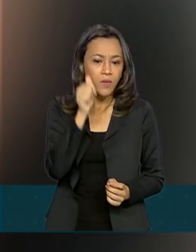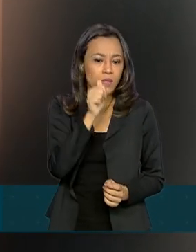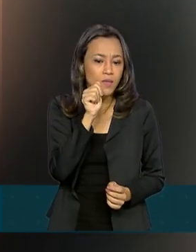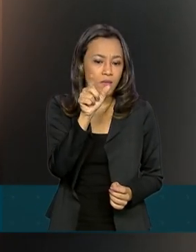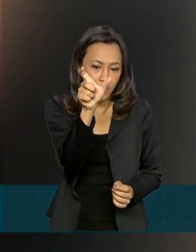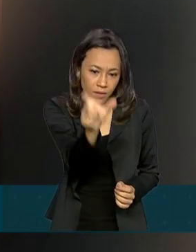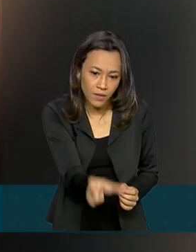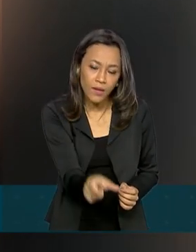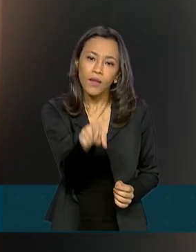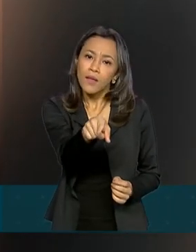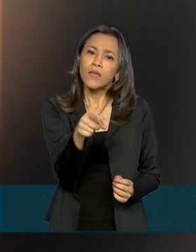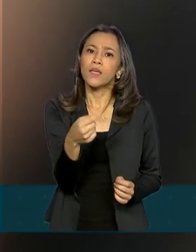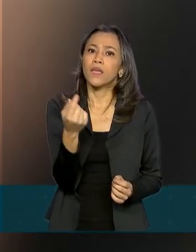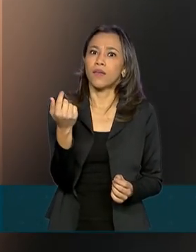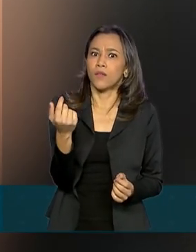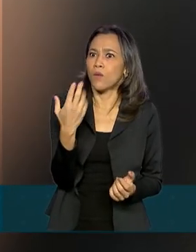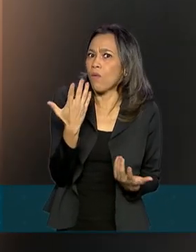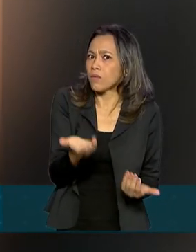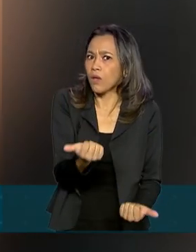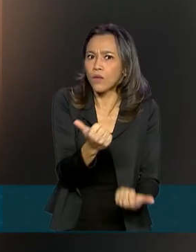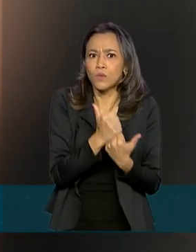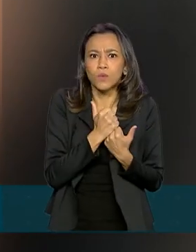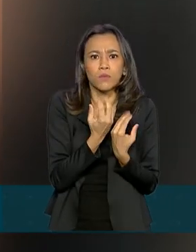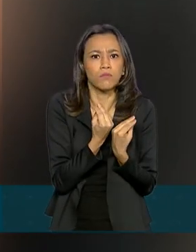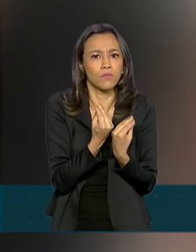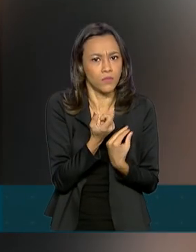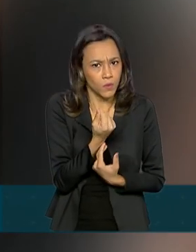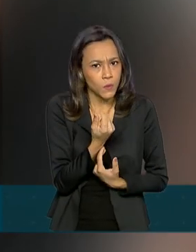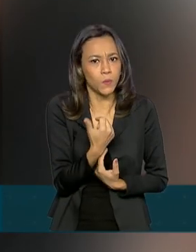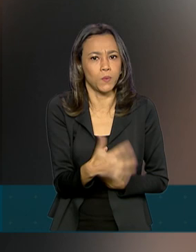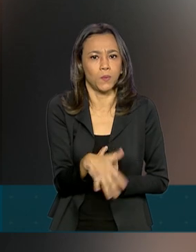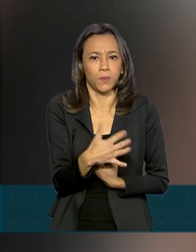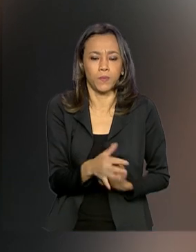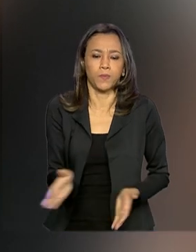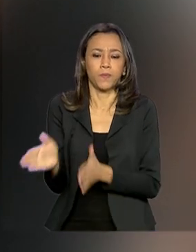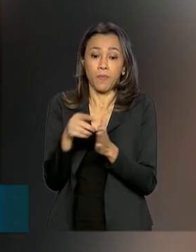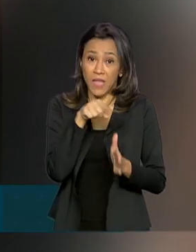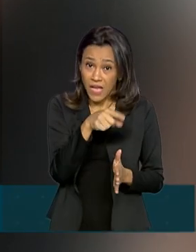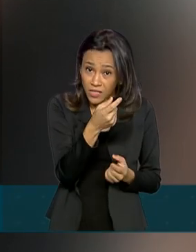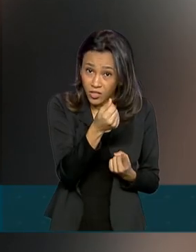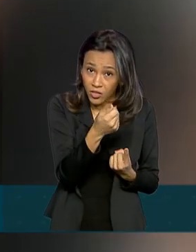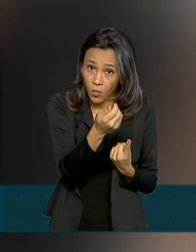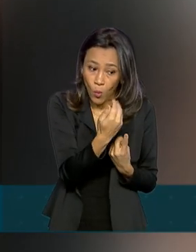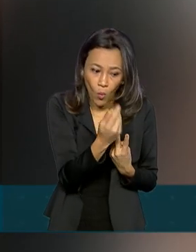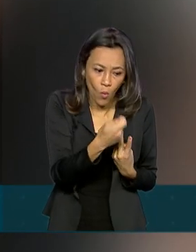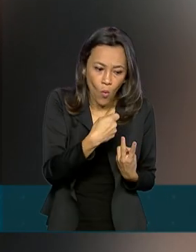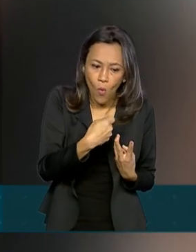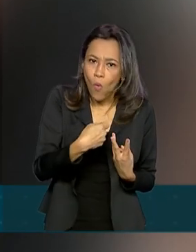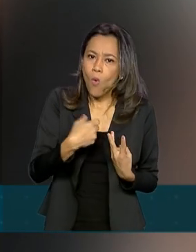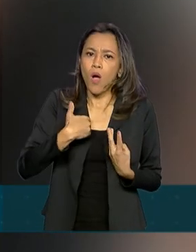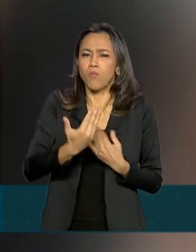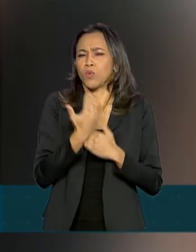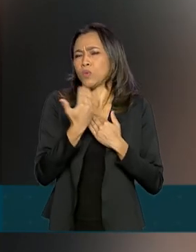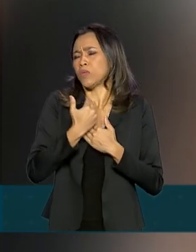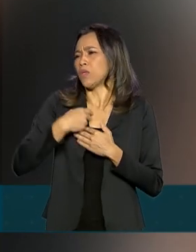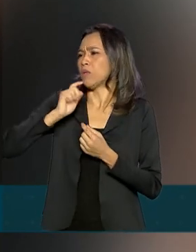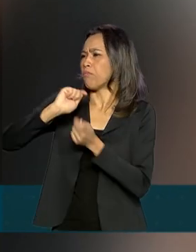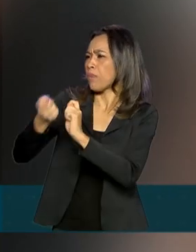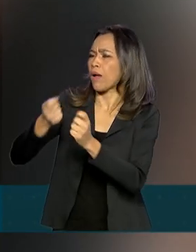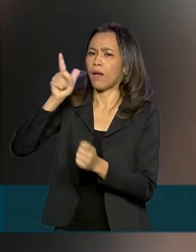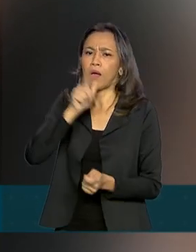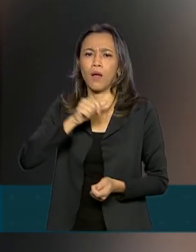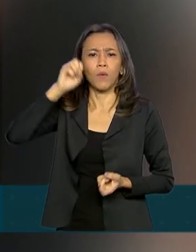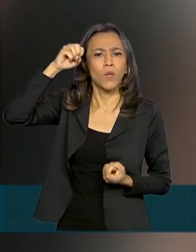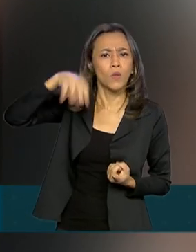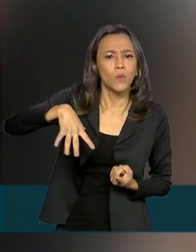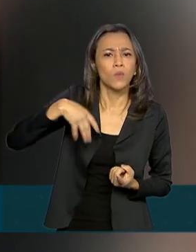para quem o auxílio está fazendo diferença neste momento. Essas parcelas estão me ajudando muito. Como pagar conta de água, conta de luz,